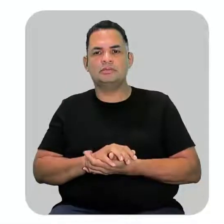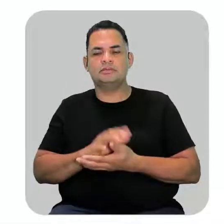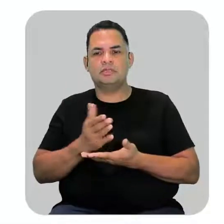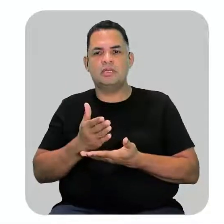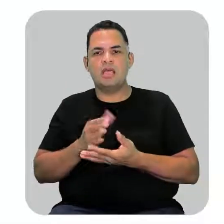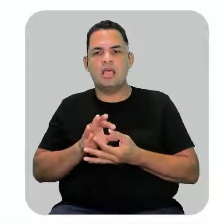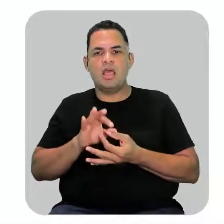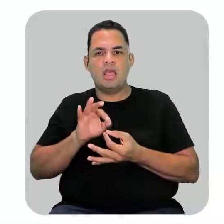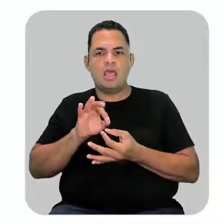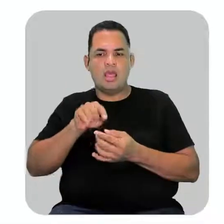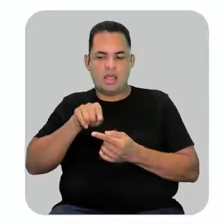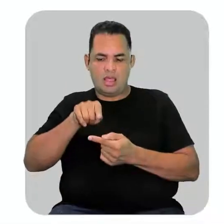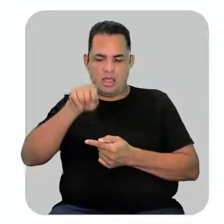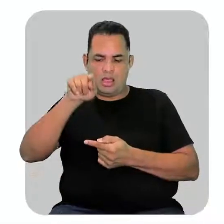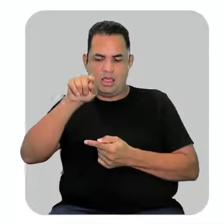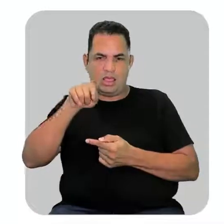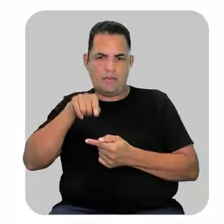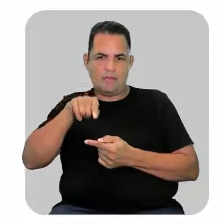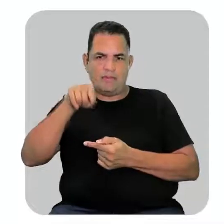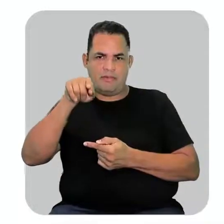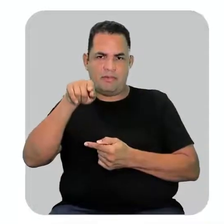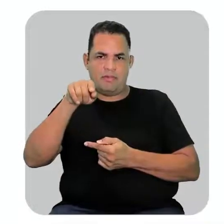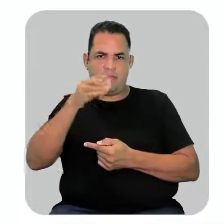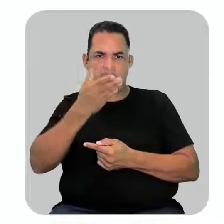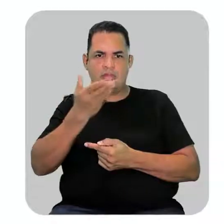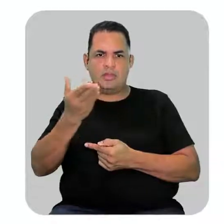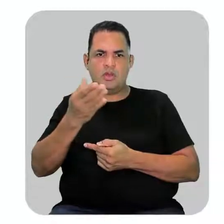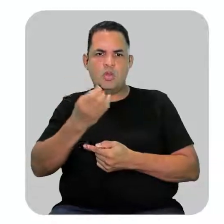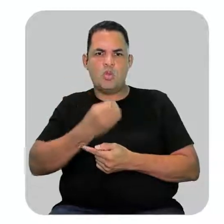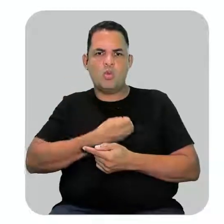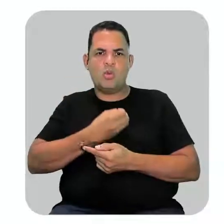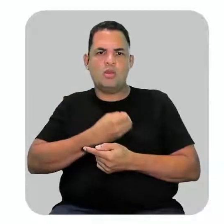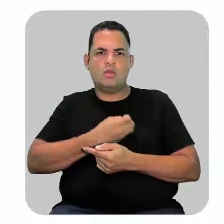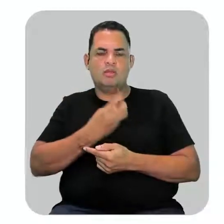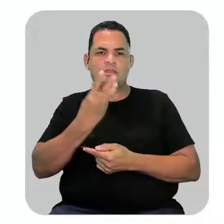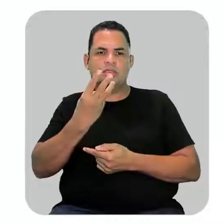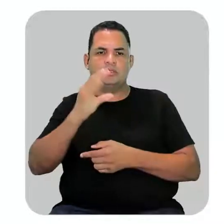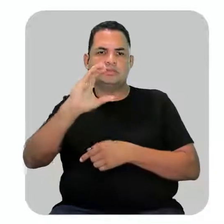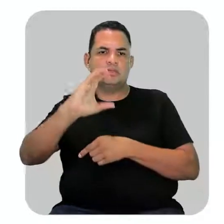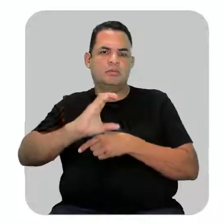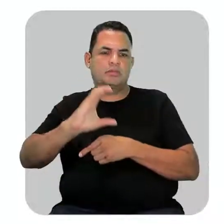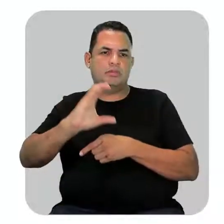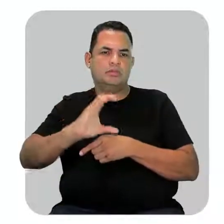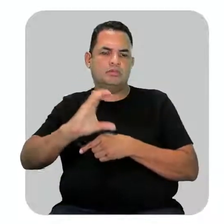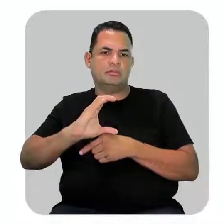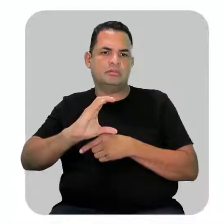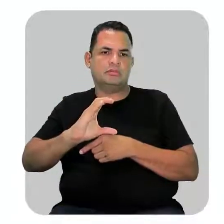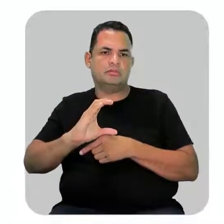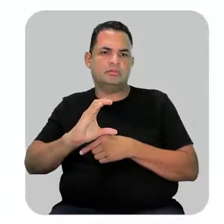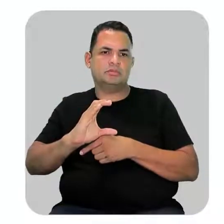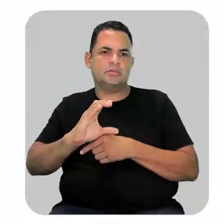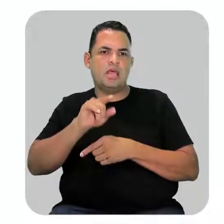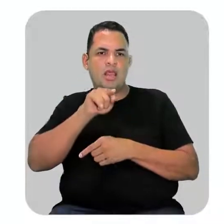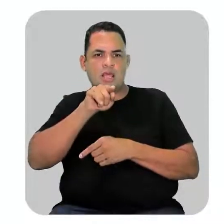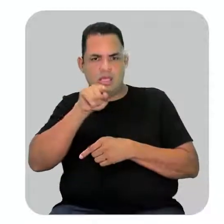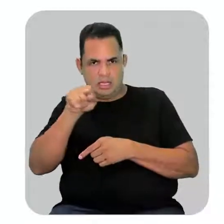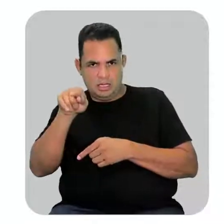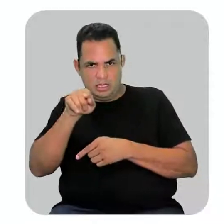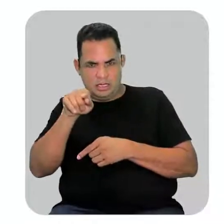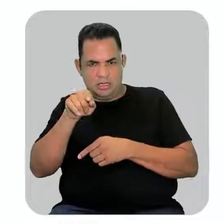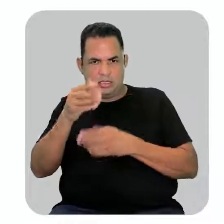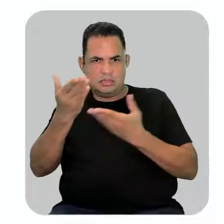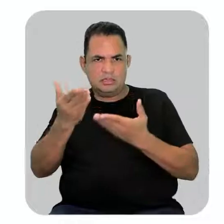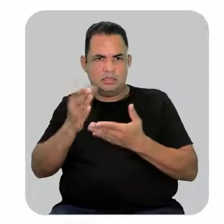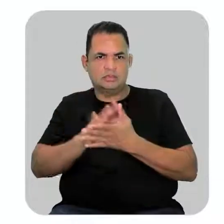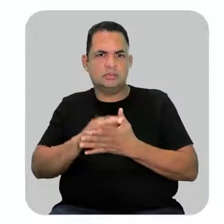ramificação etil está aqui no carbono de número 3, está vendo? E é aqui que sai a ligação, então